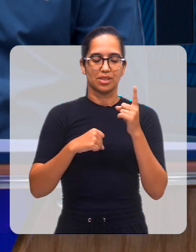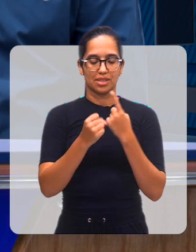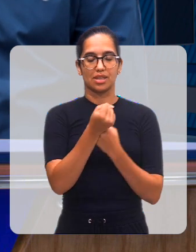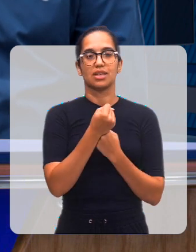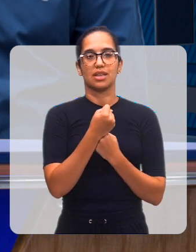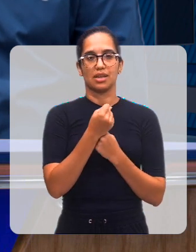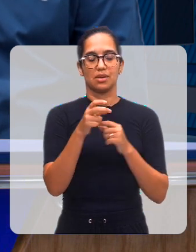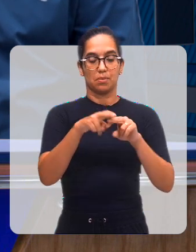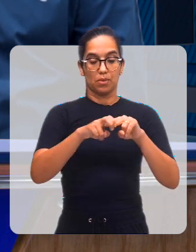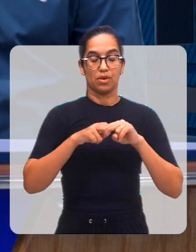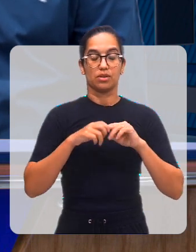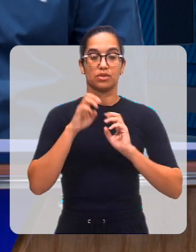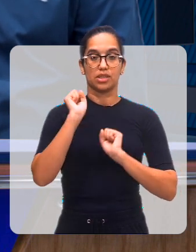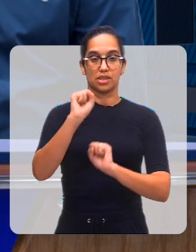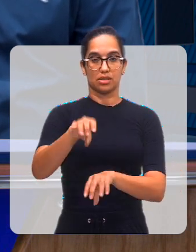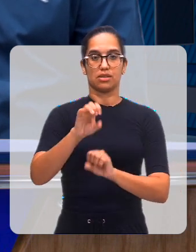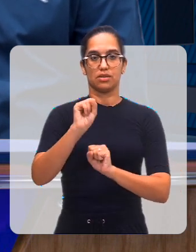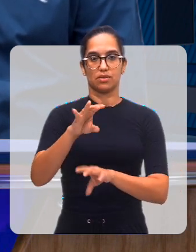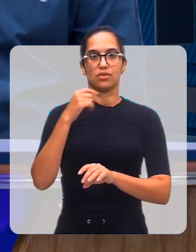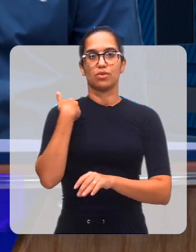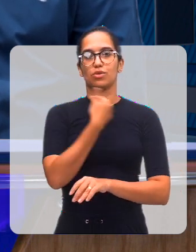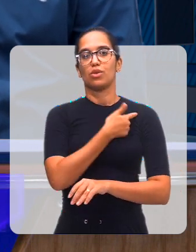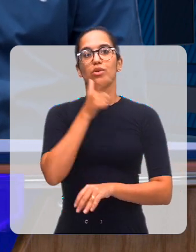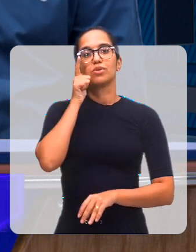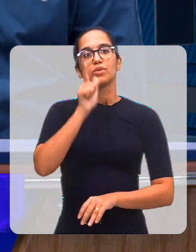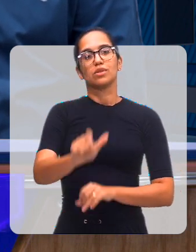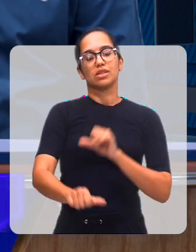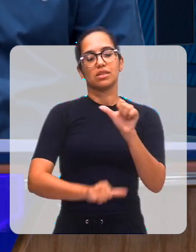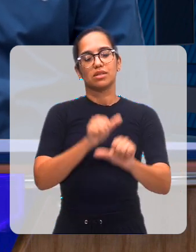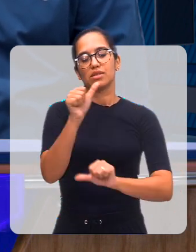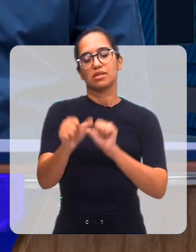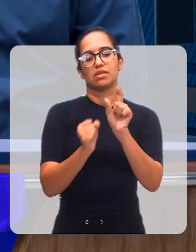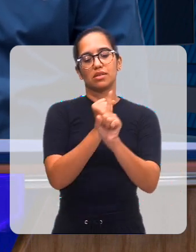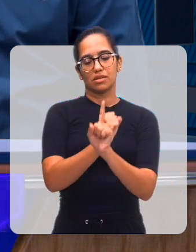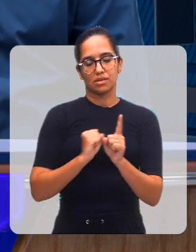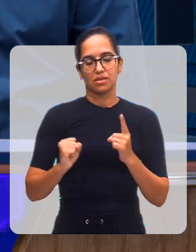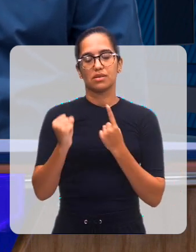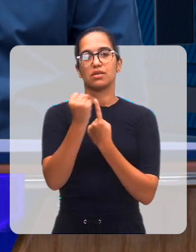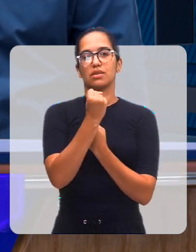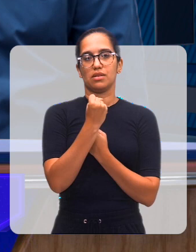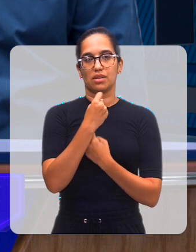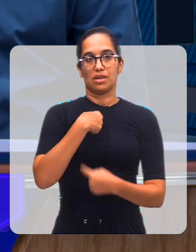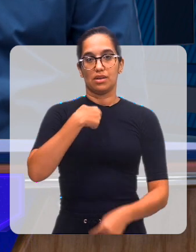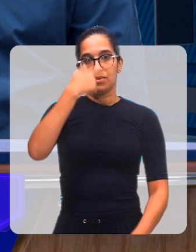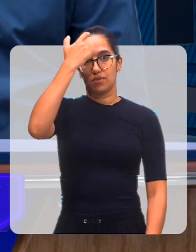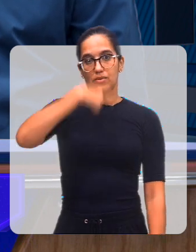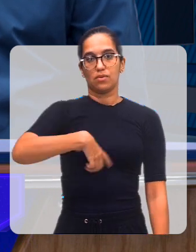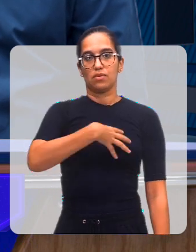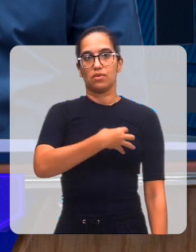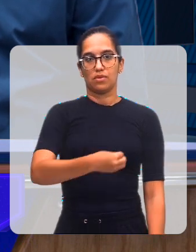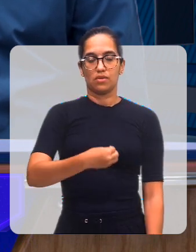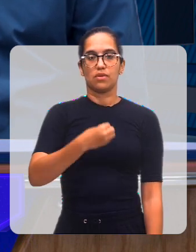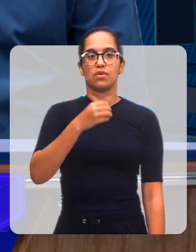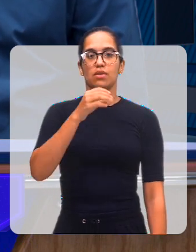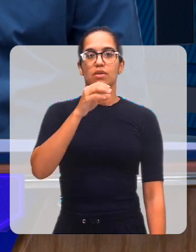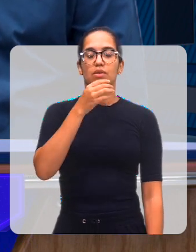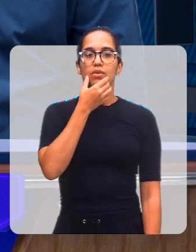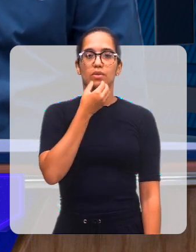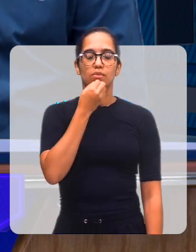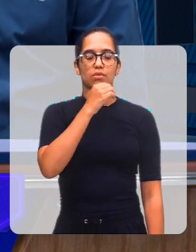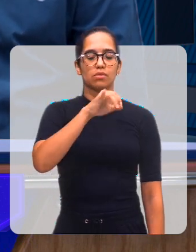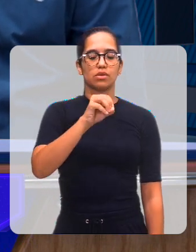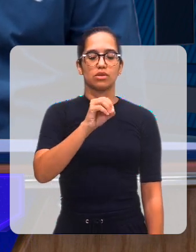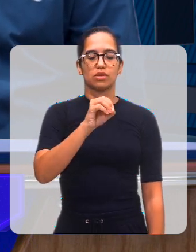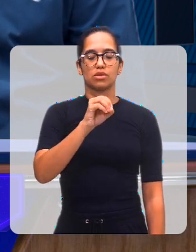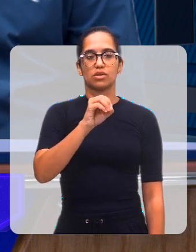através da educação que transformamos essa sociedade. Eu, o filho do senhor José